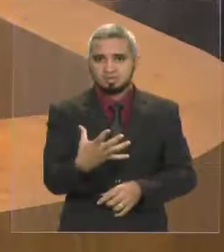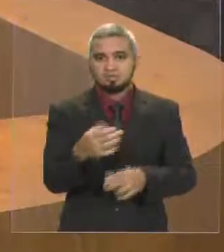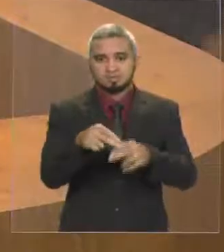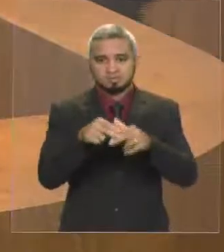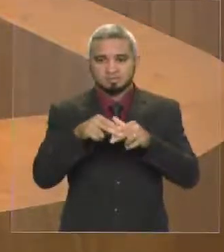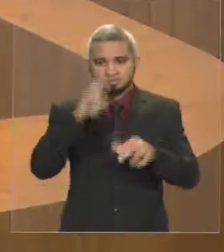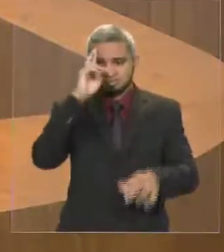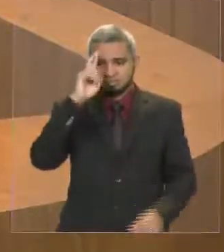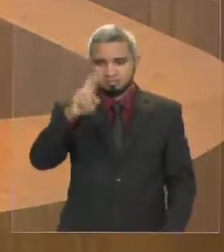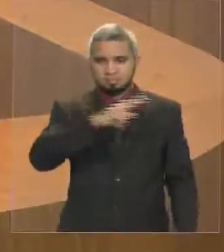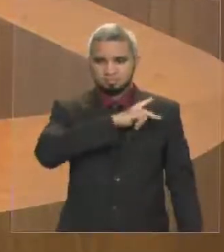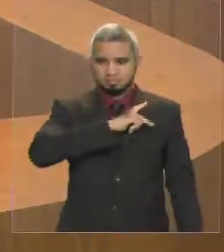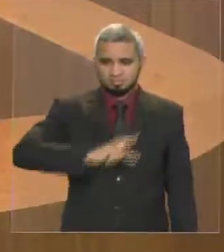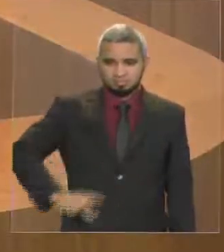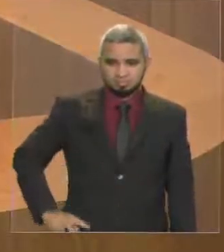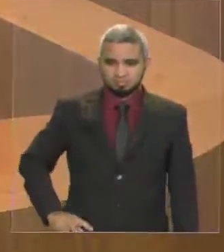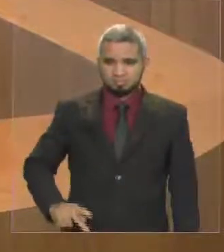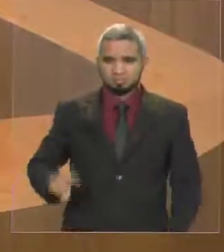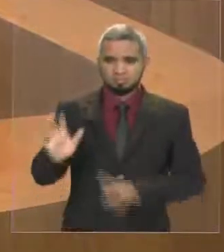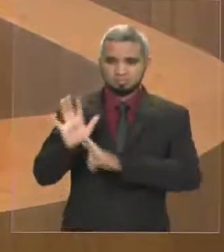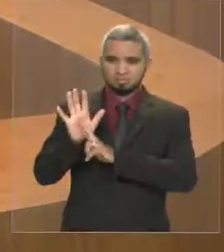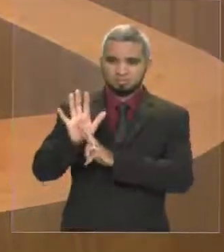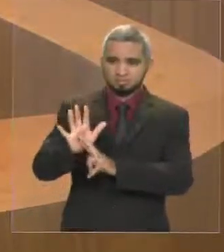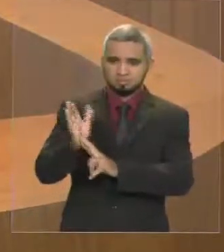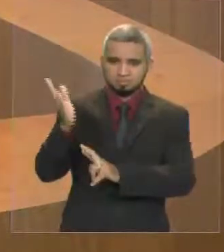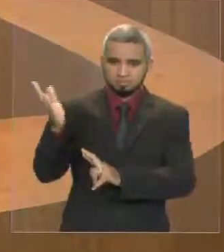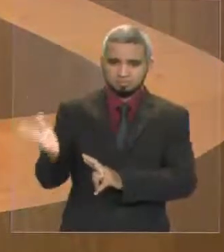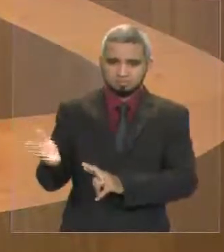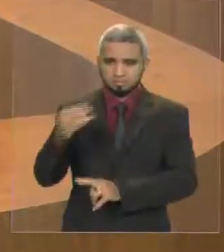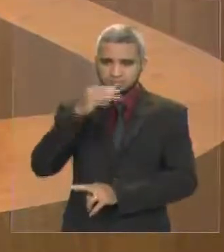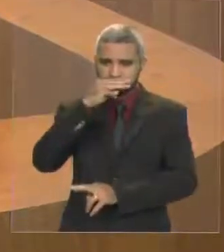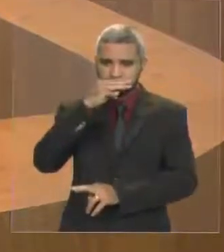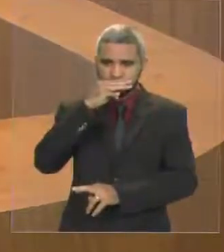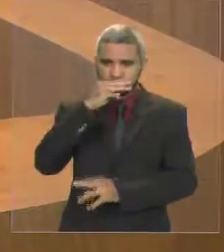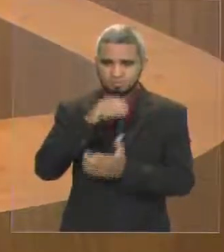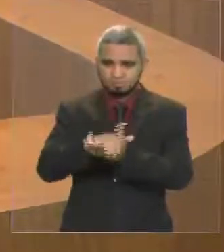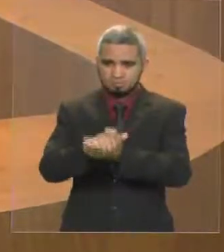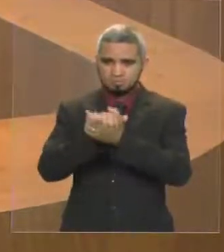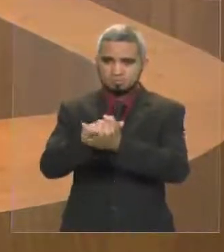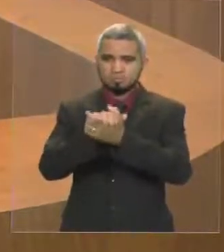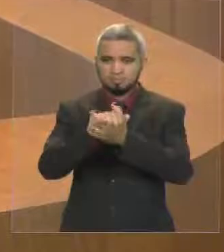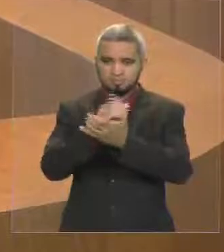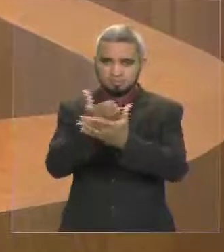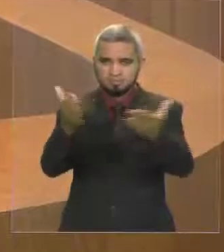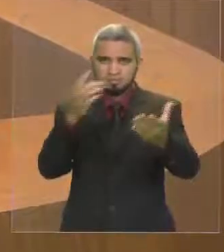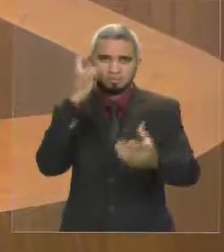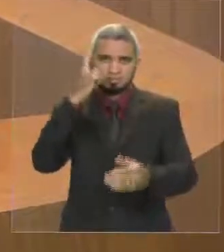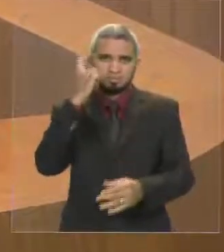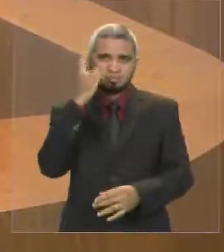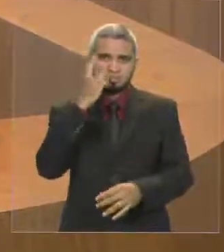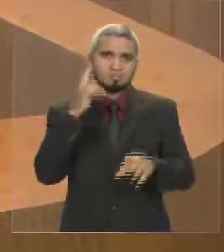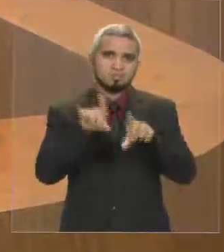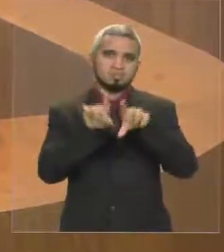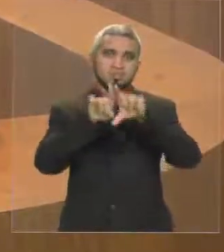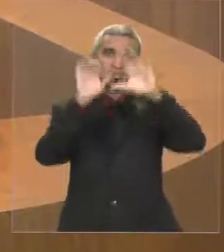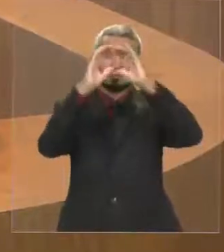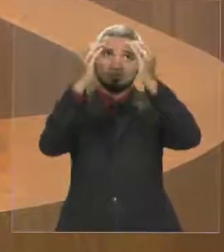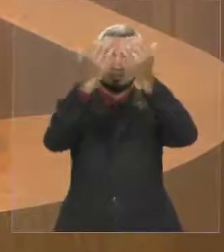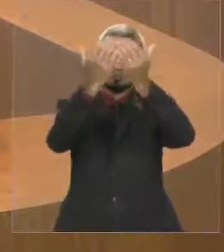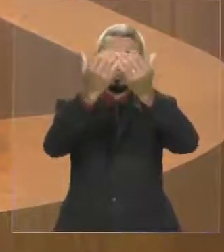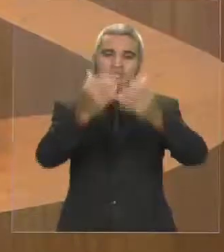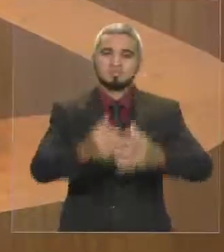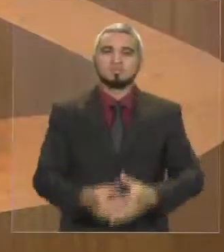saudar aqui todos os parlamentares desta sessão, cumprimentando também a imprensa, a galeria, a todos que nos acompanham em todo o Estado do Maranhão.